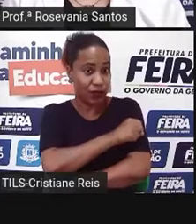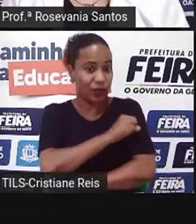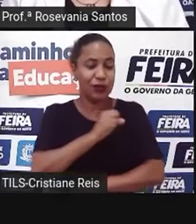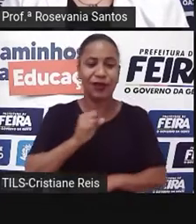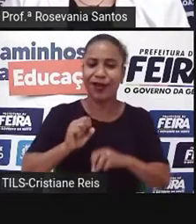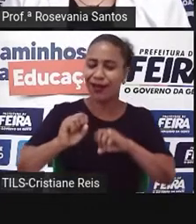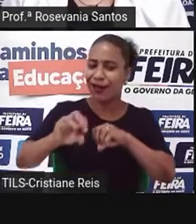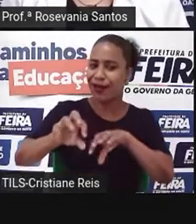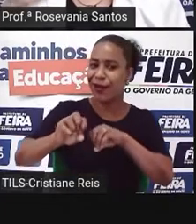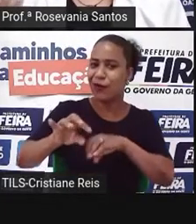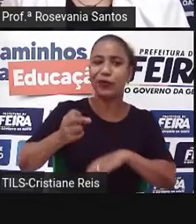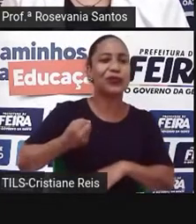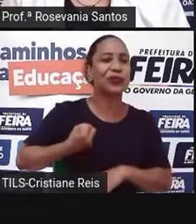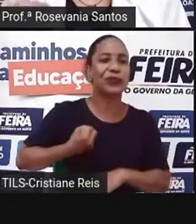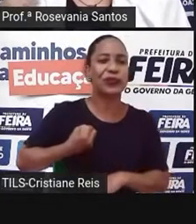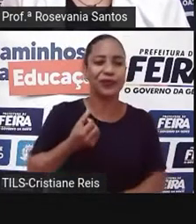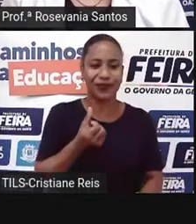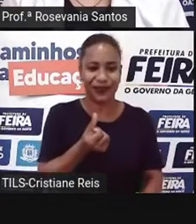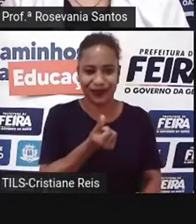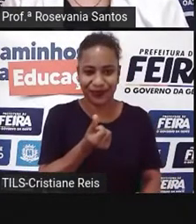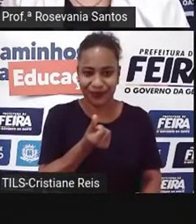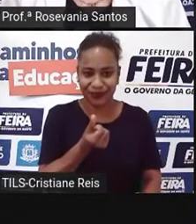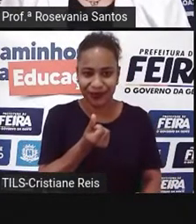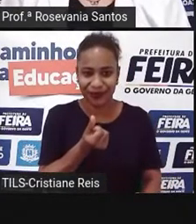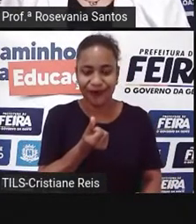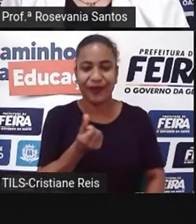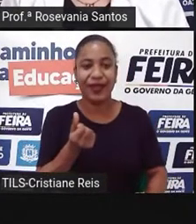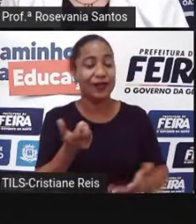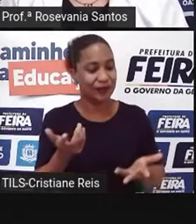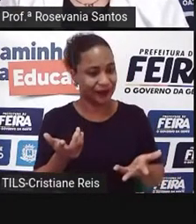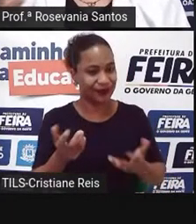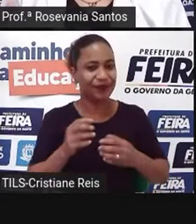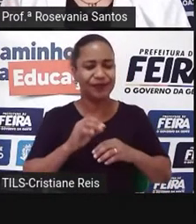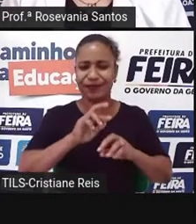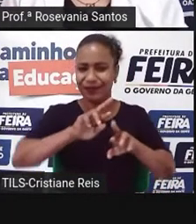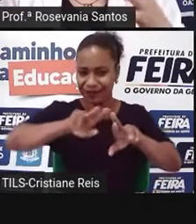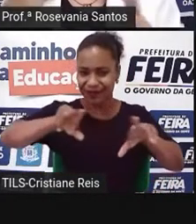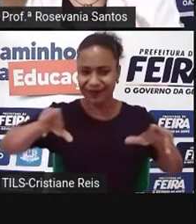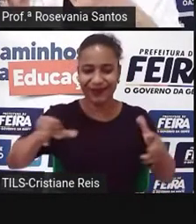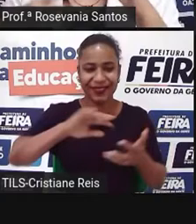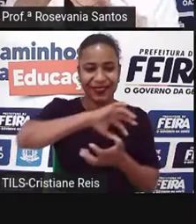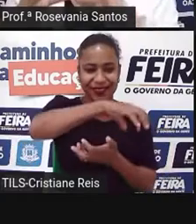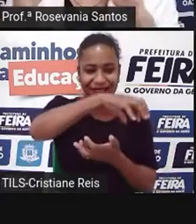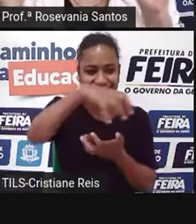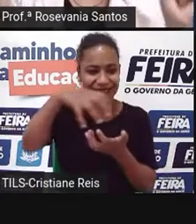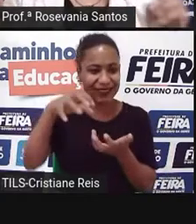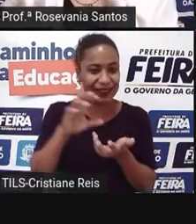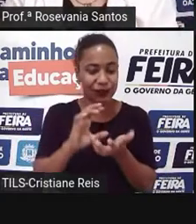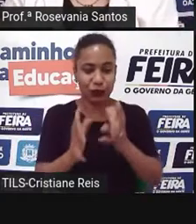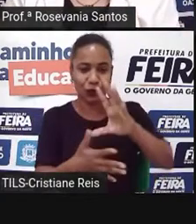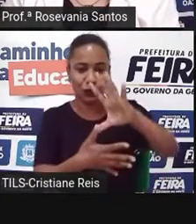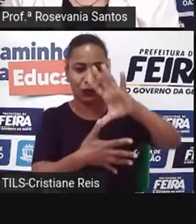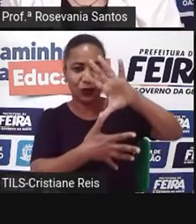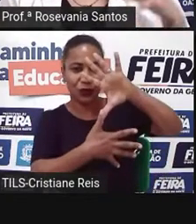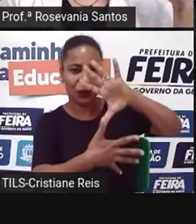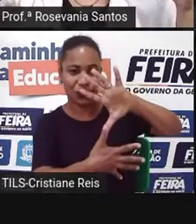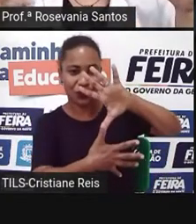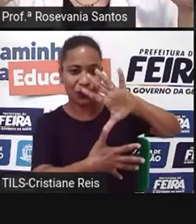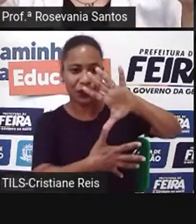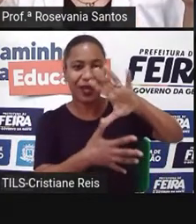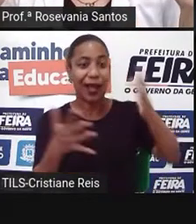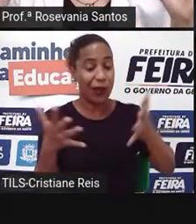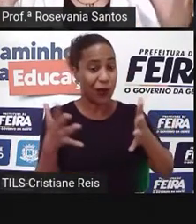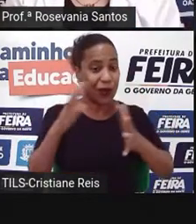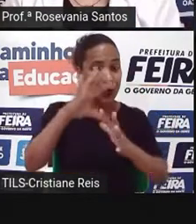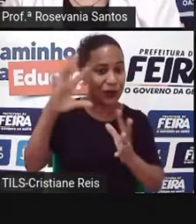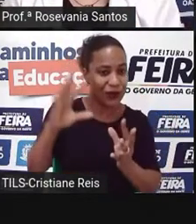falando, né, sobre várias coisas, né, sobre o continente americano, e agora a gente vai dar, assim, né, umas pinceladinhas, algumas